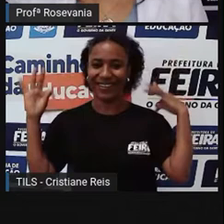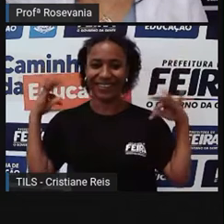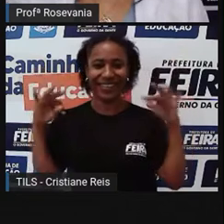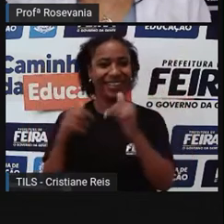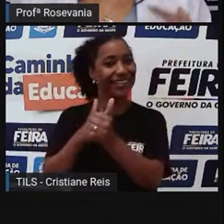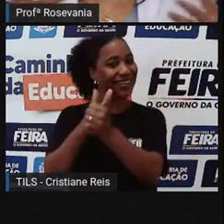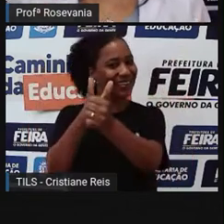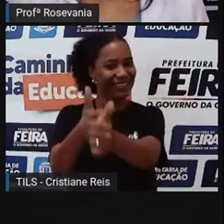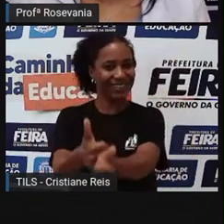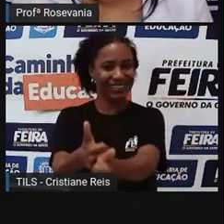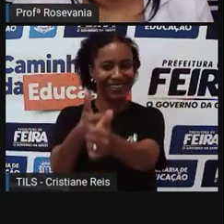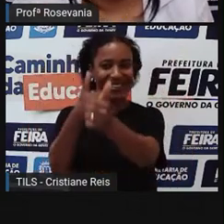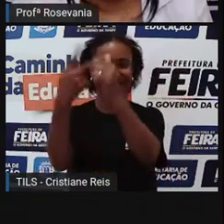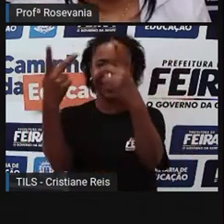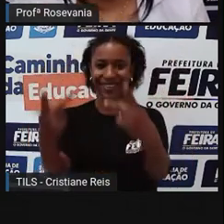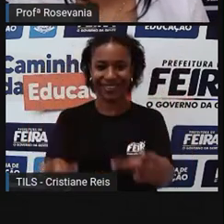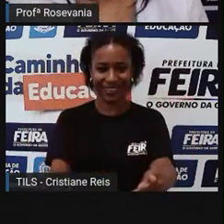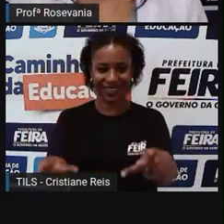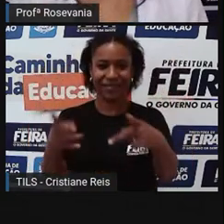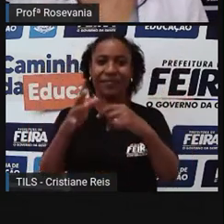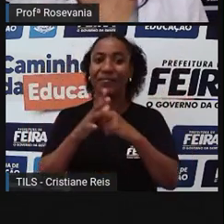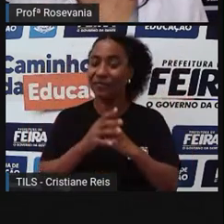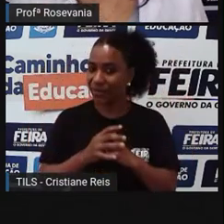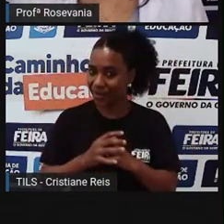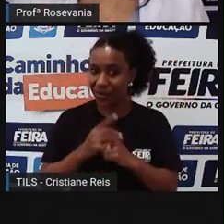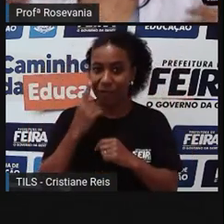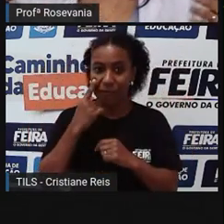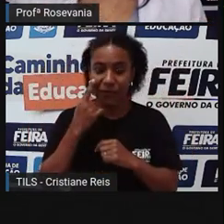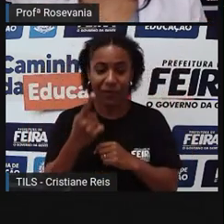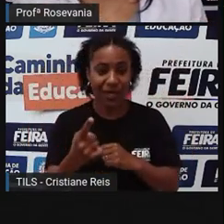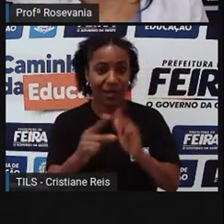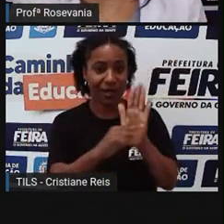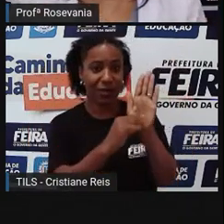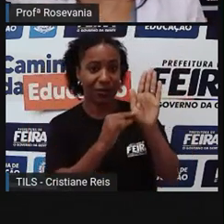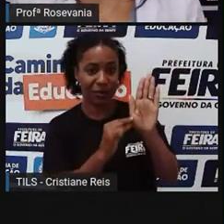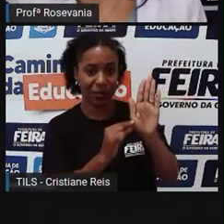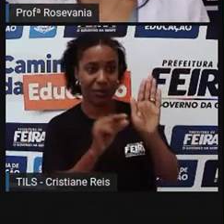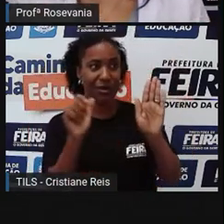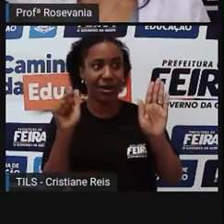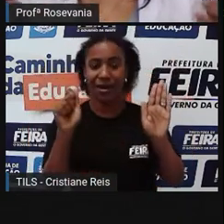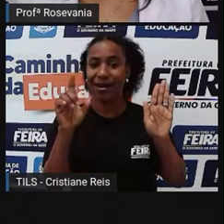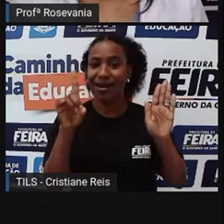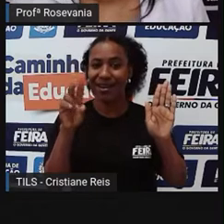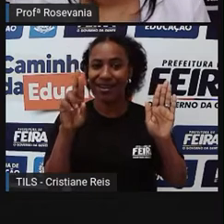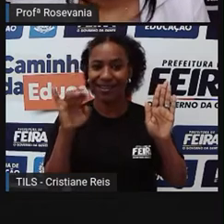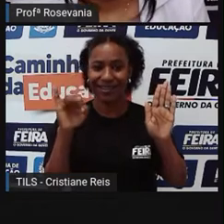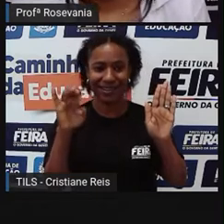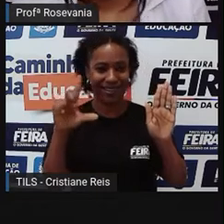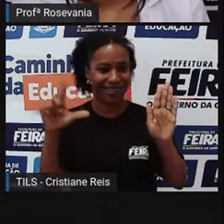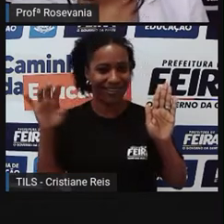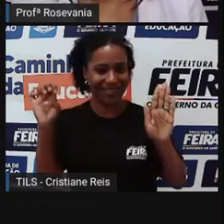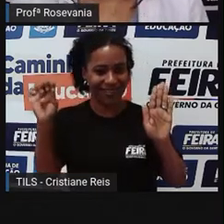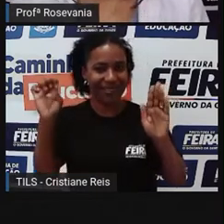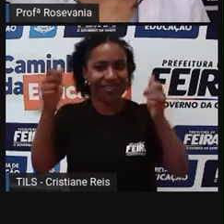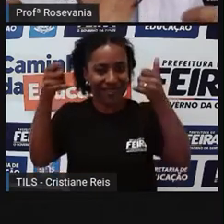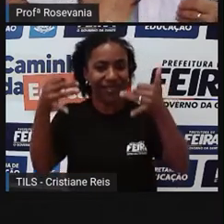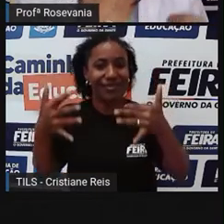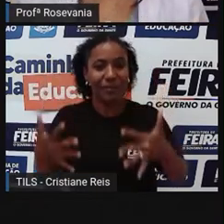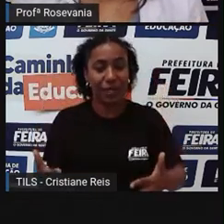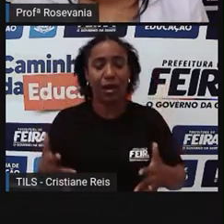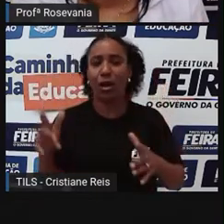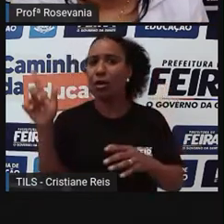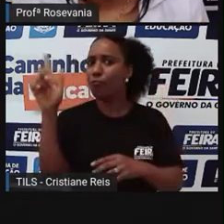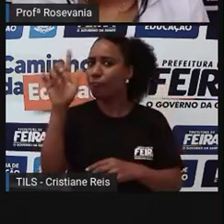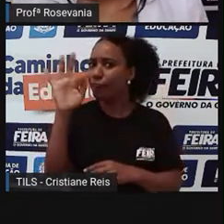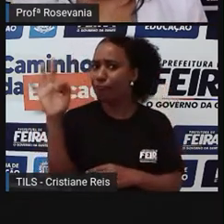Bom, esse cordel, né, de Adriele aí, ele fala sobre a geografia de Feira de Santana, sobre